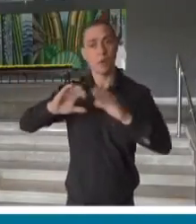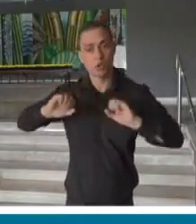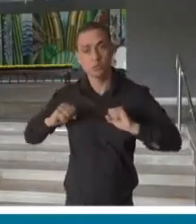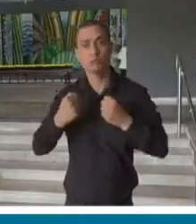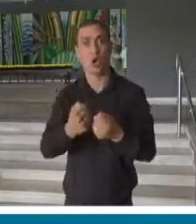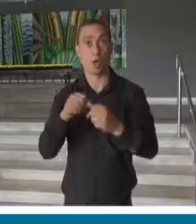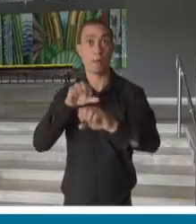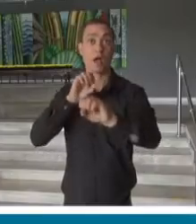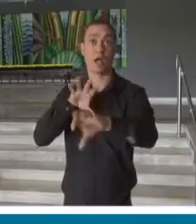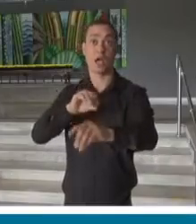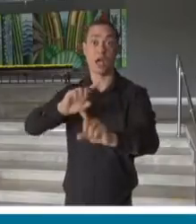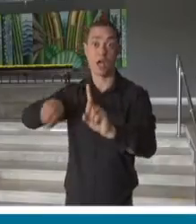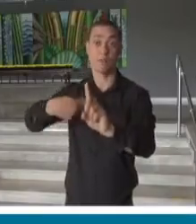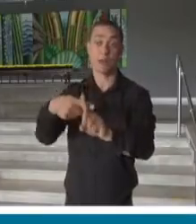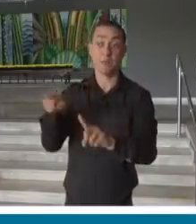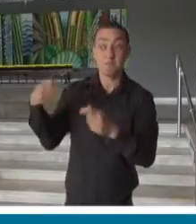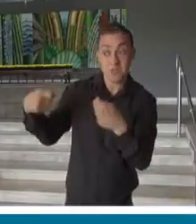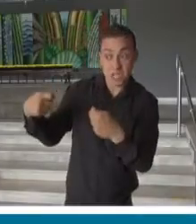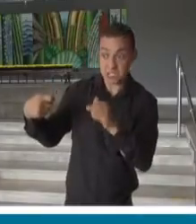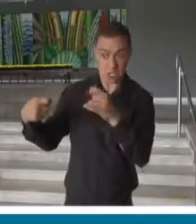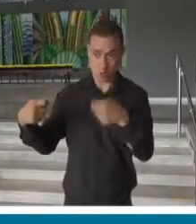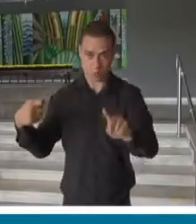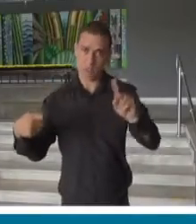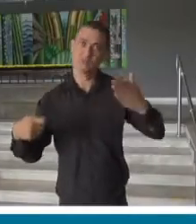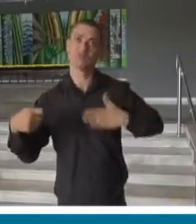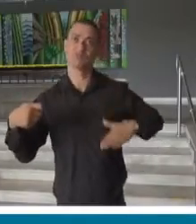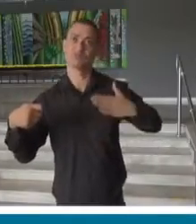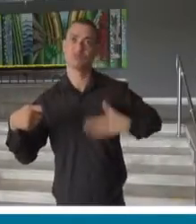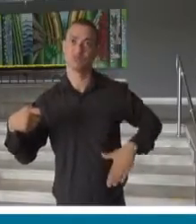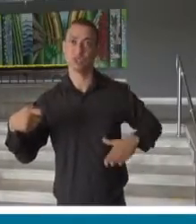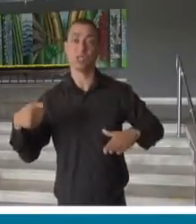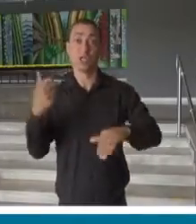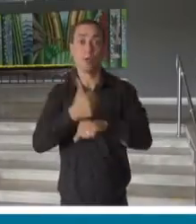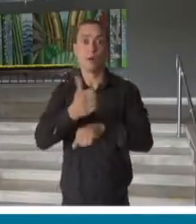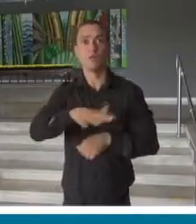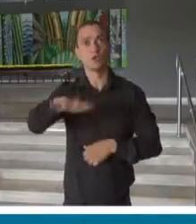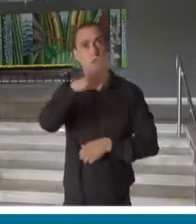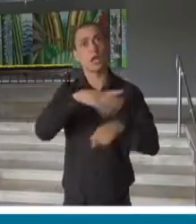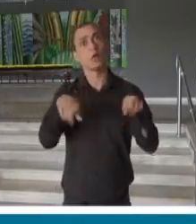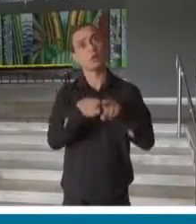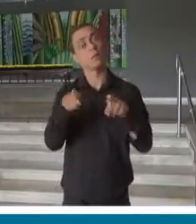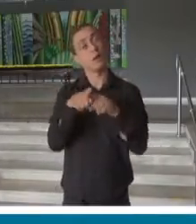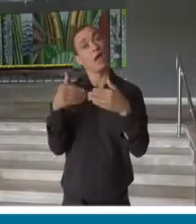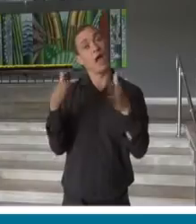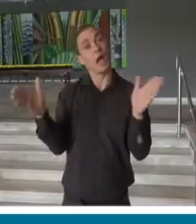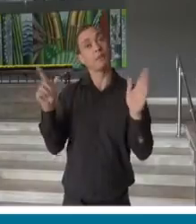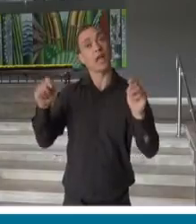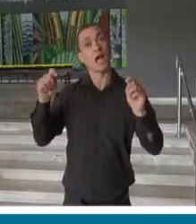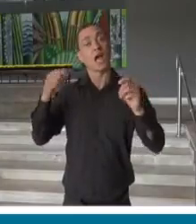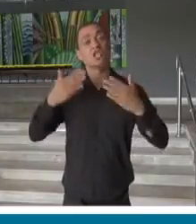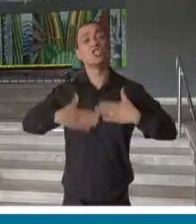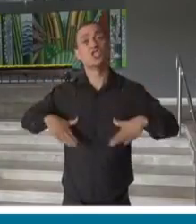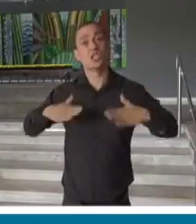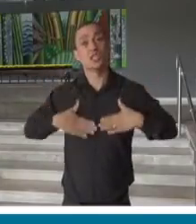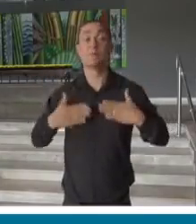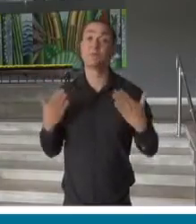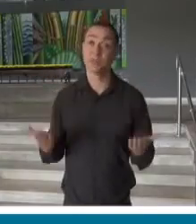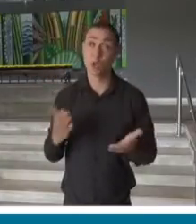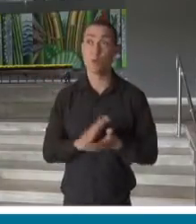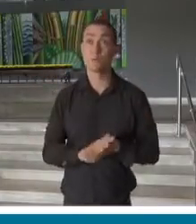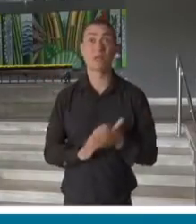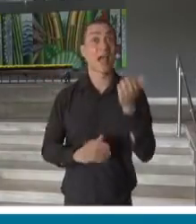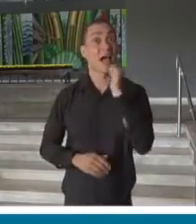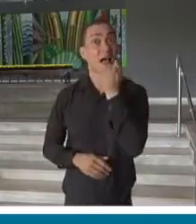solução, sim. Para aqueles que não precisam, descansam e para os profissionais também é uma abertura de descompressão. Então, a ciência está